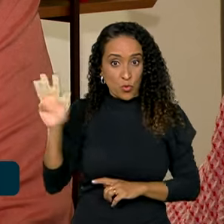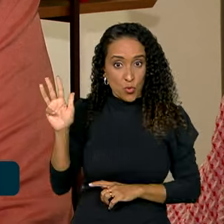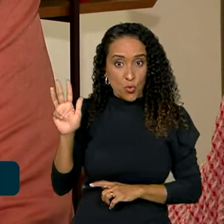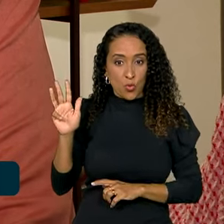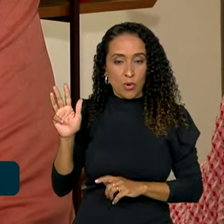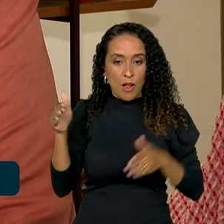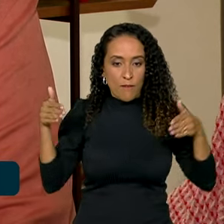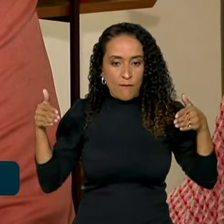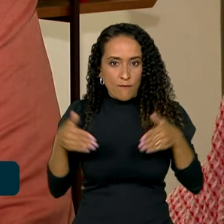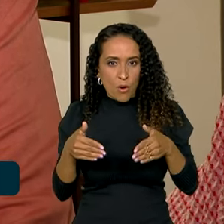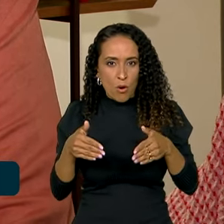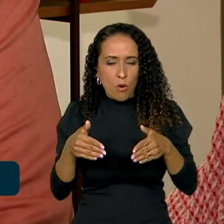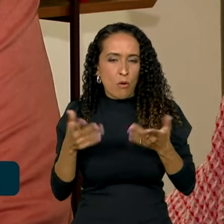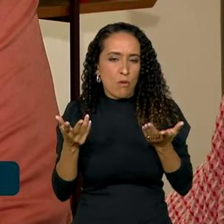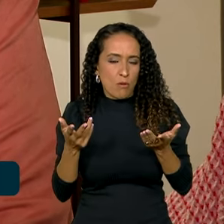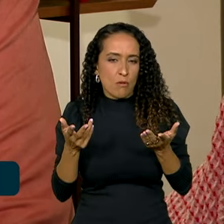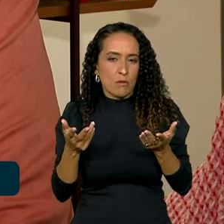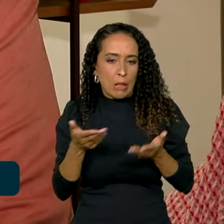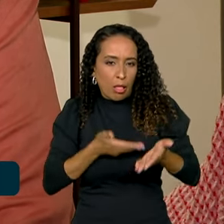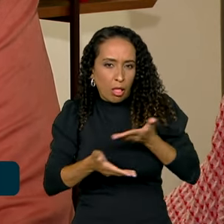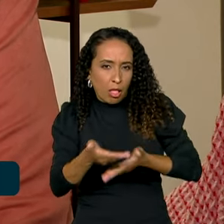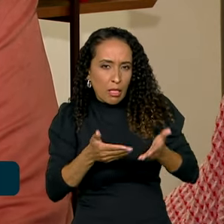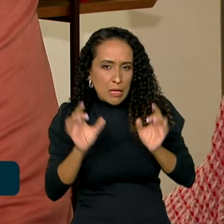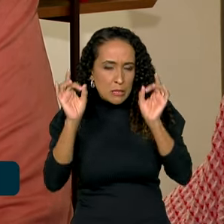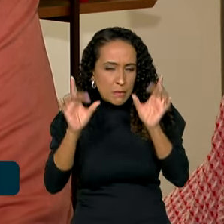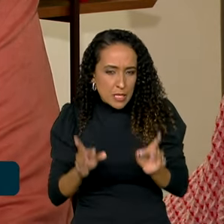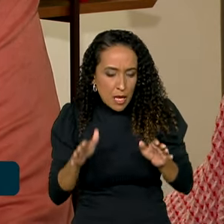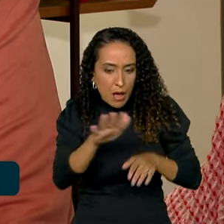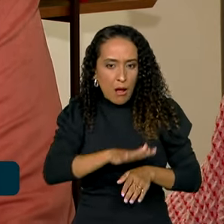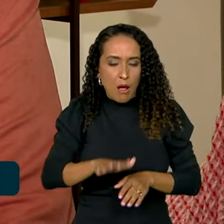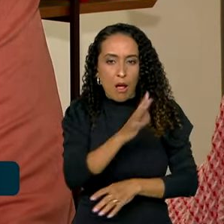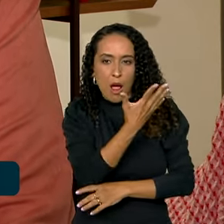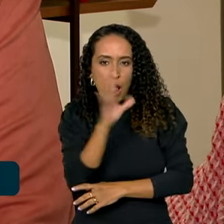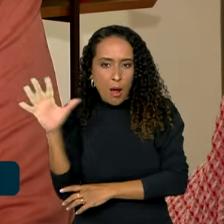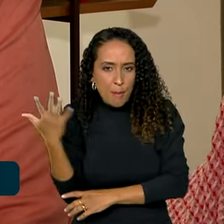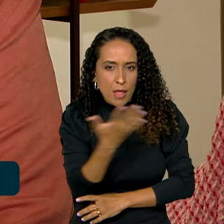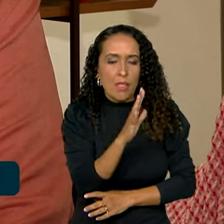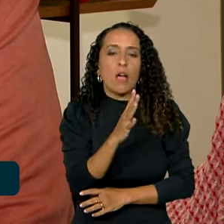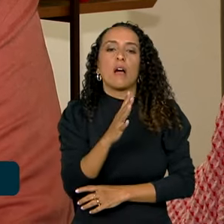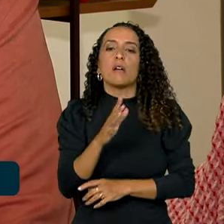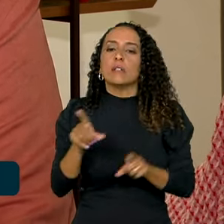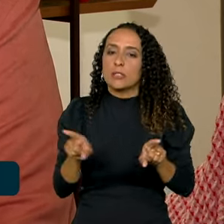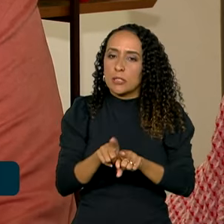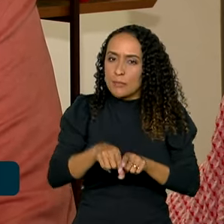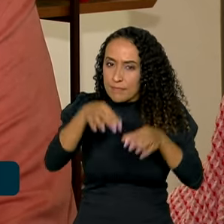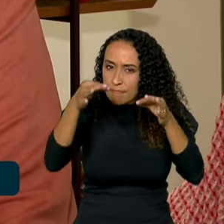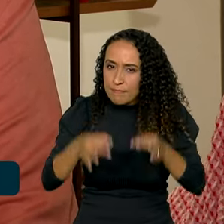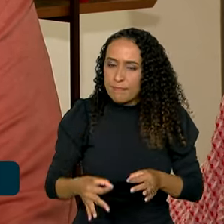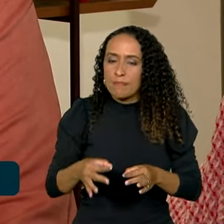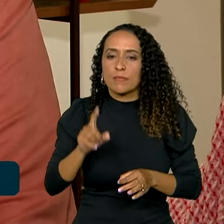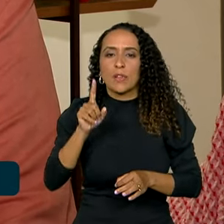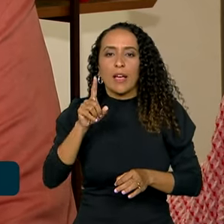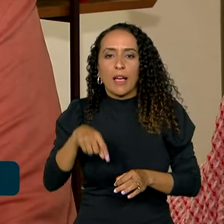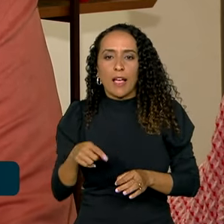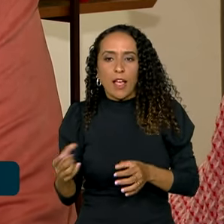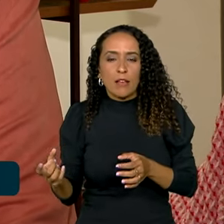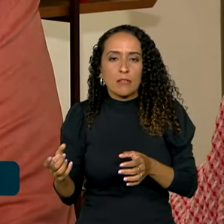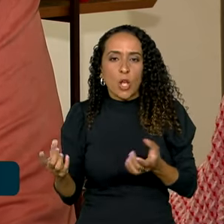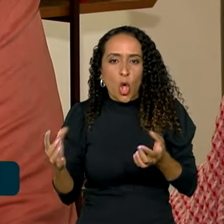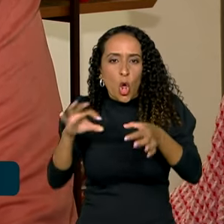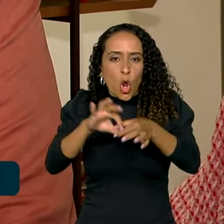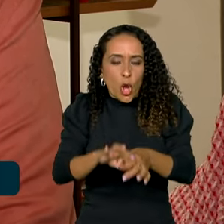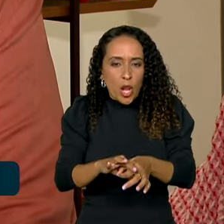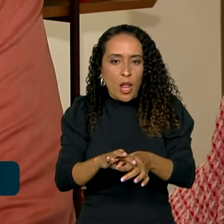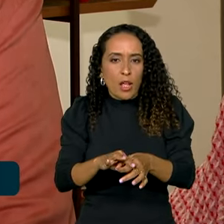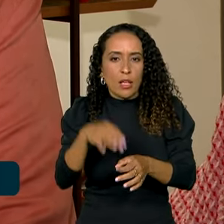dar um foco, um tratamento especial à questão ambiental, além de acertada, reconecta o Brasil com os